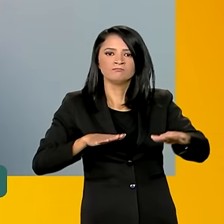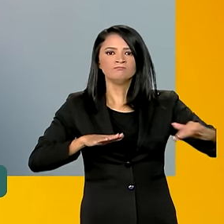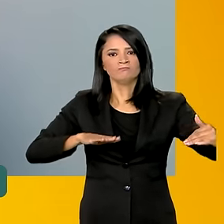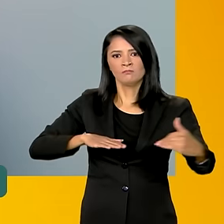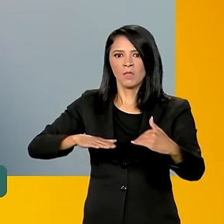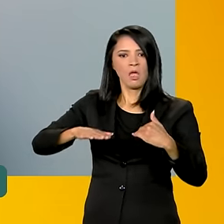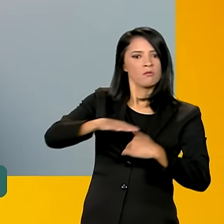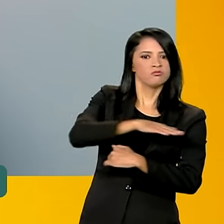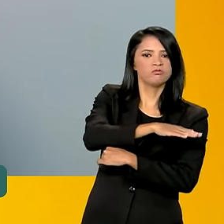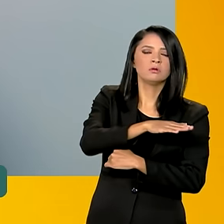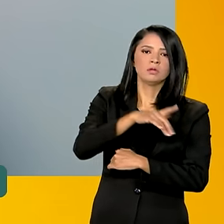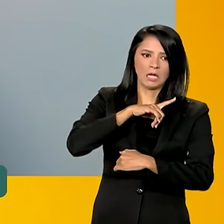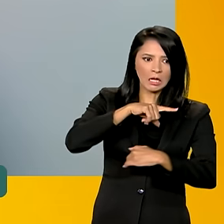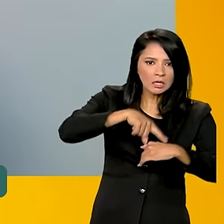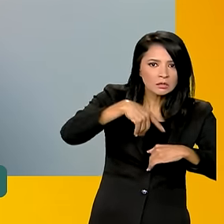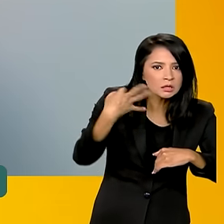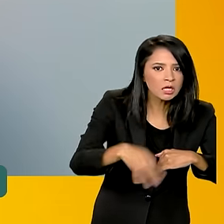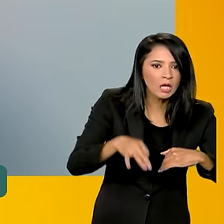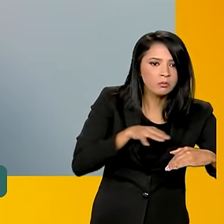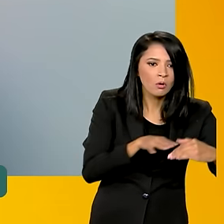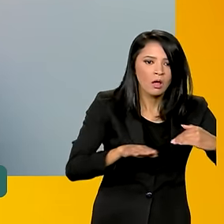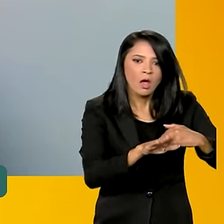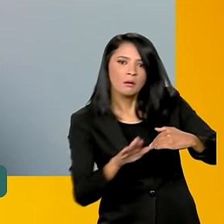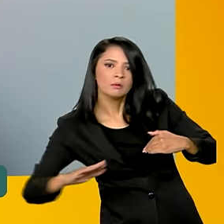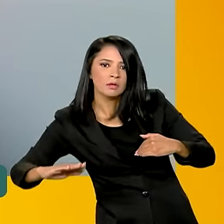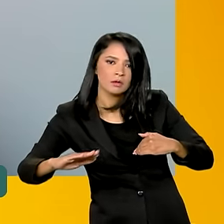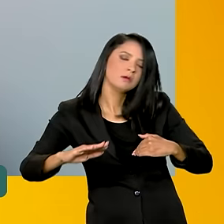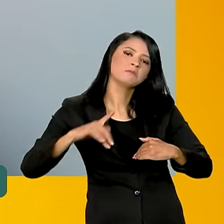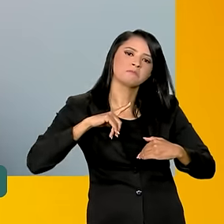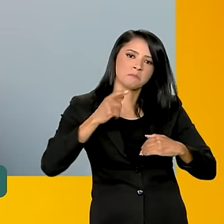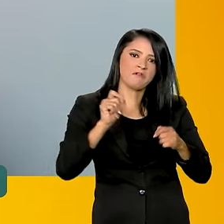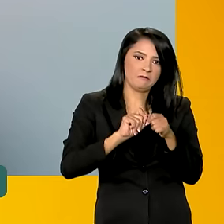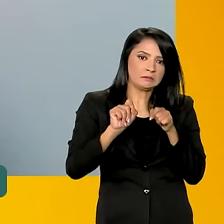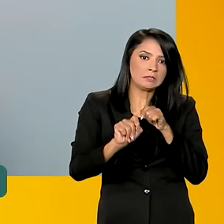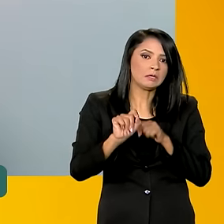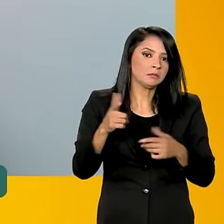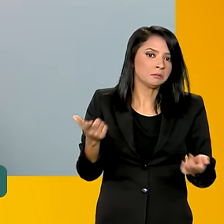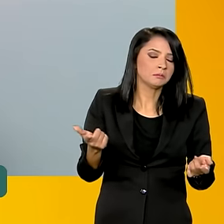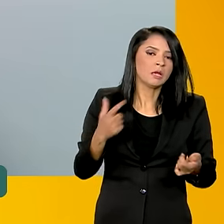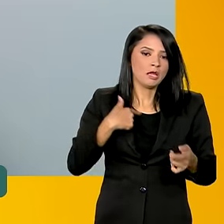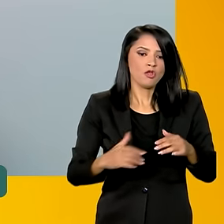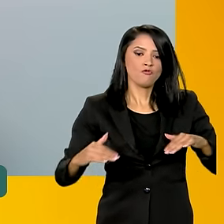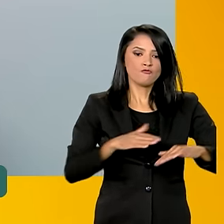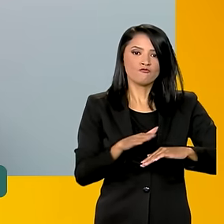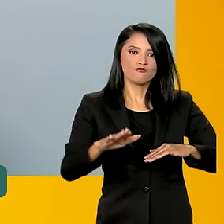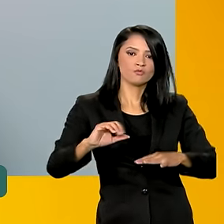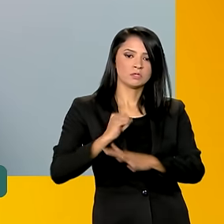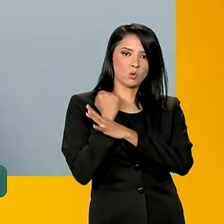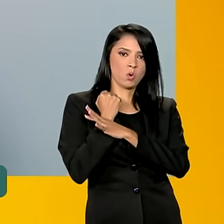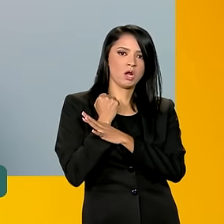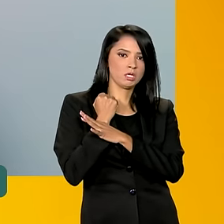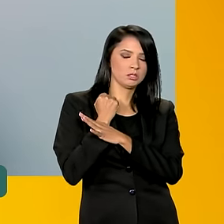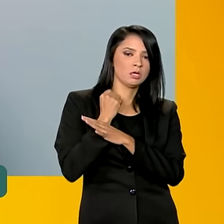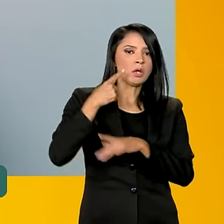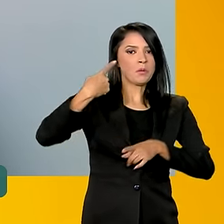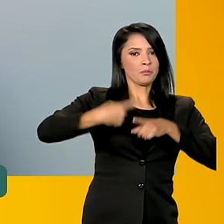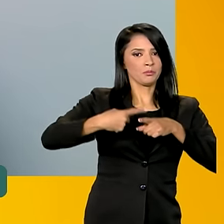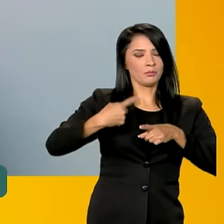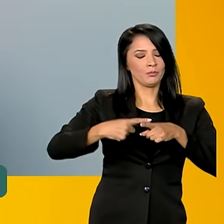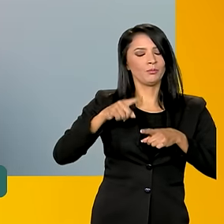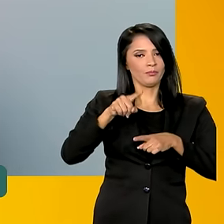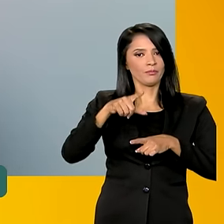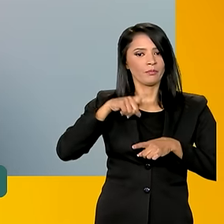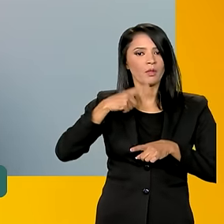Observar se há tempo hábito para sair da pista, realizar a ultrapassagem e retornar com segurança, porque além